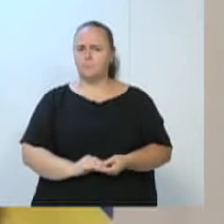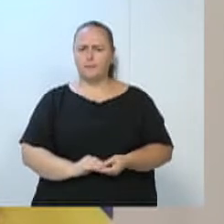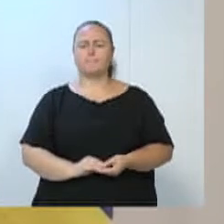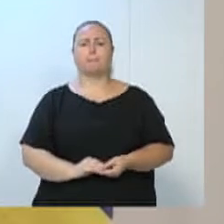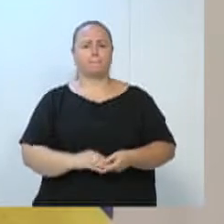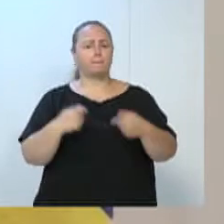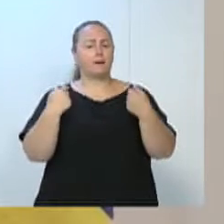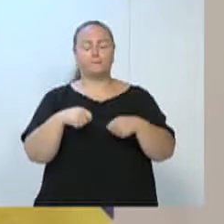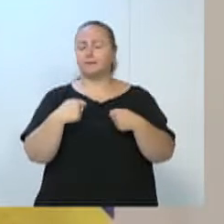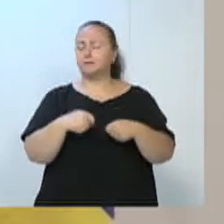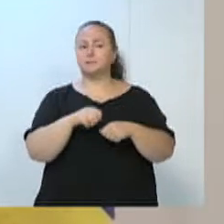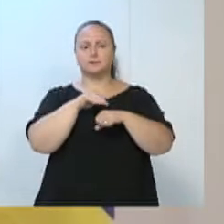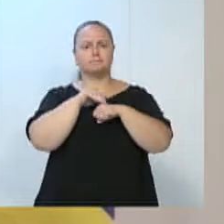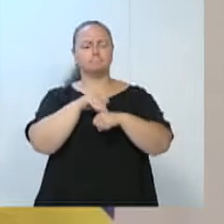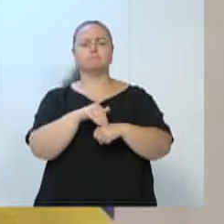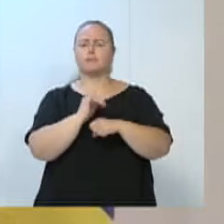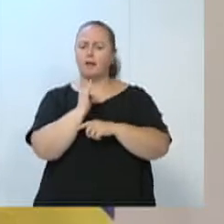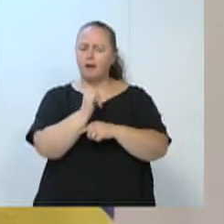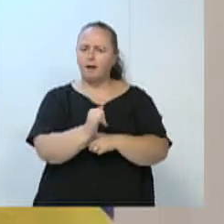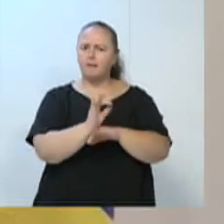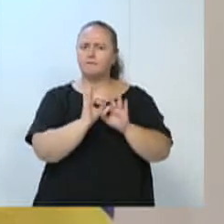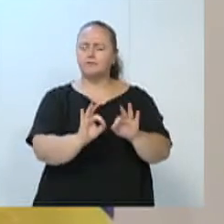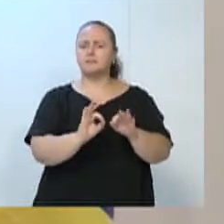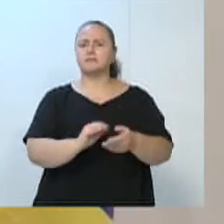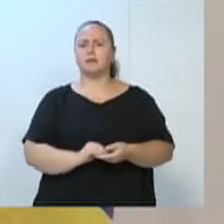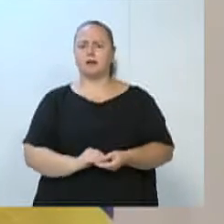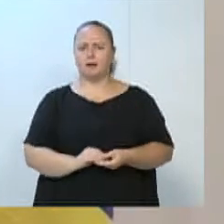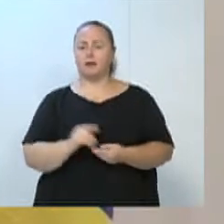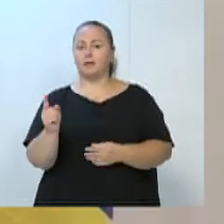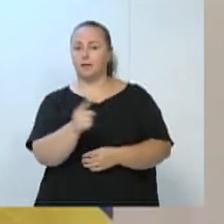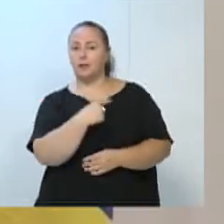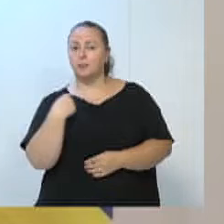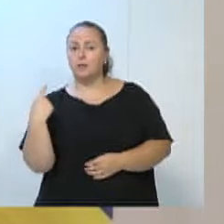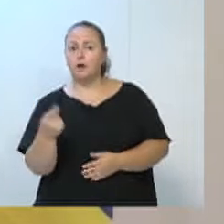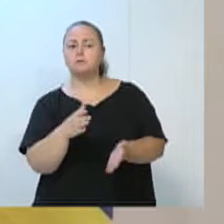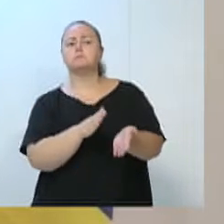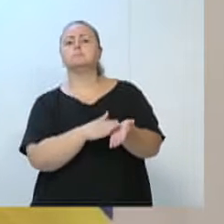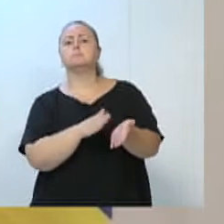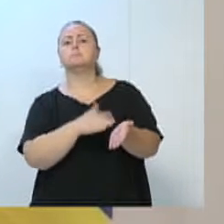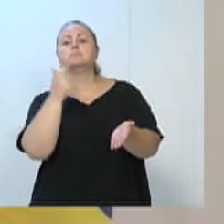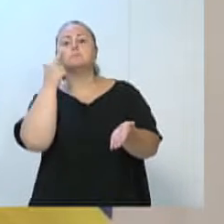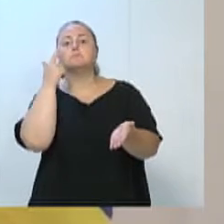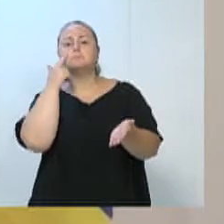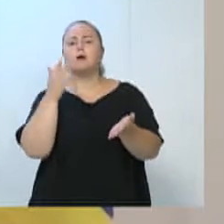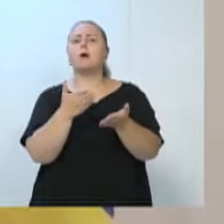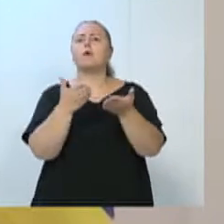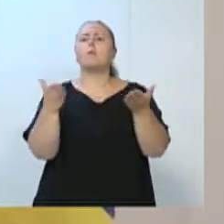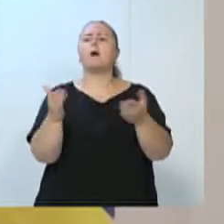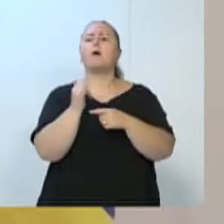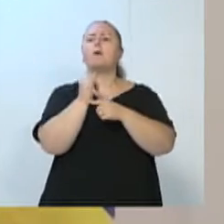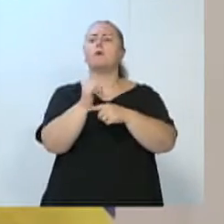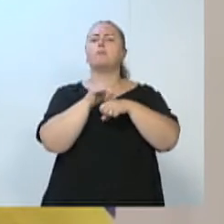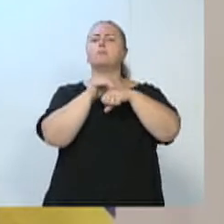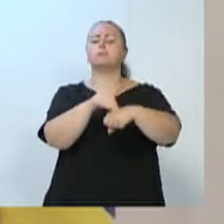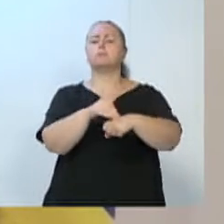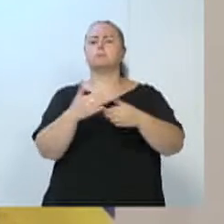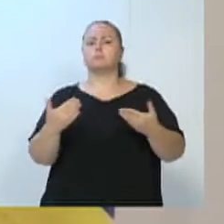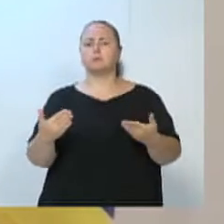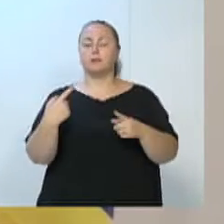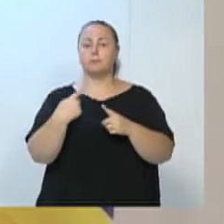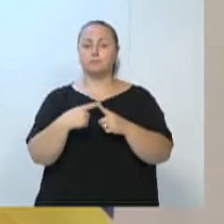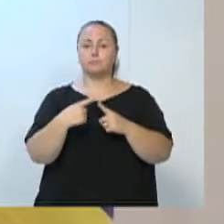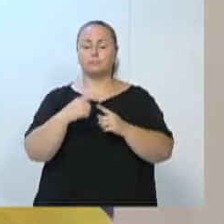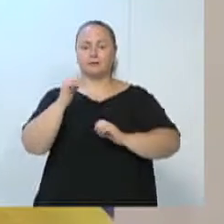notificado. Precisam, de fato, aqui, e essa casa tem que cobrar, quais são as notificações? Então, essas empresas precisam entender que elas não podem,